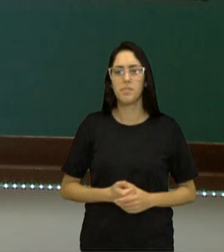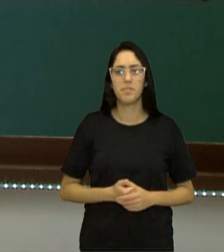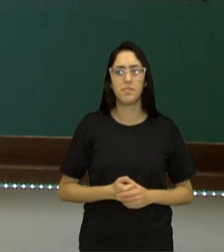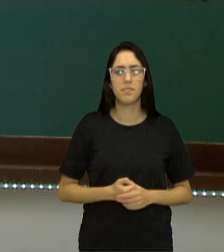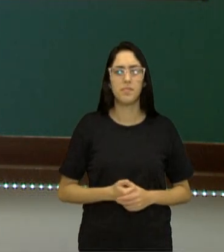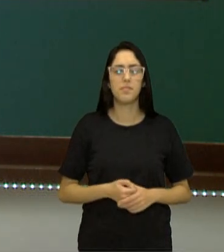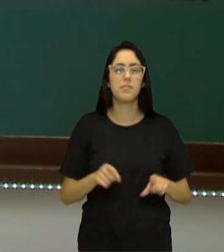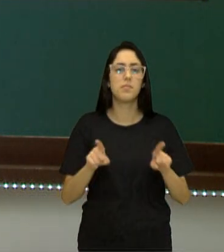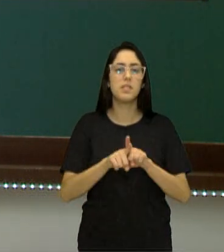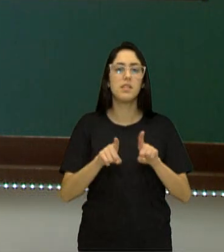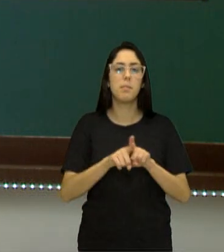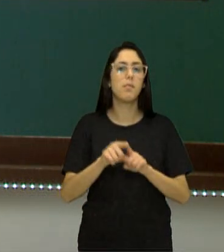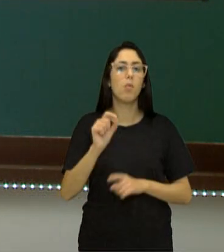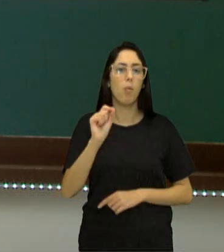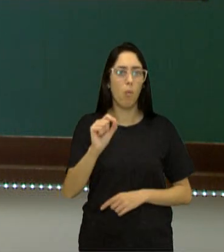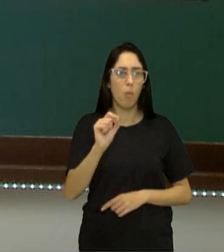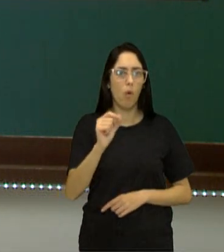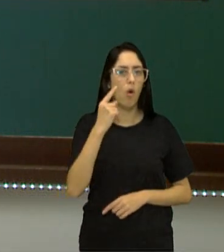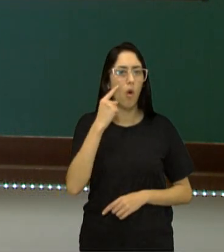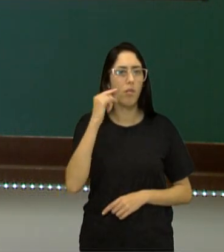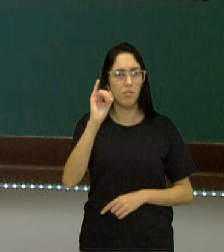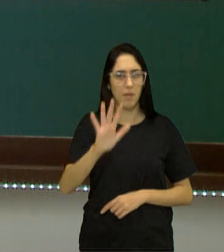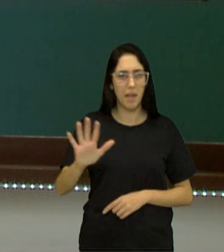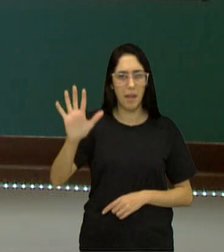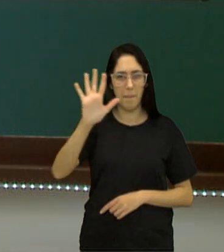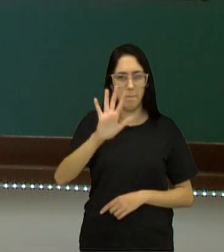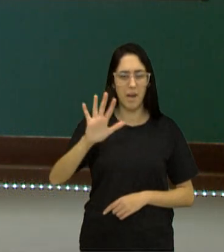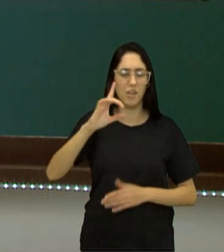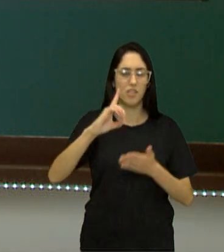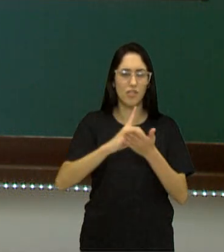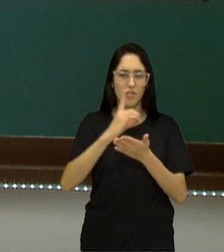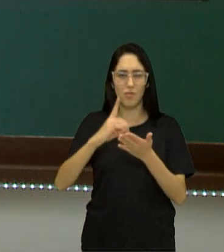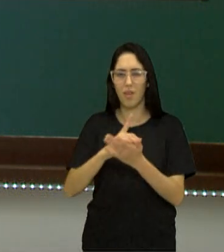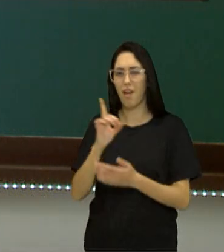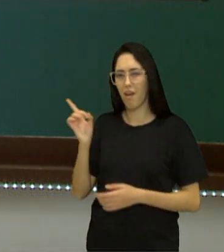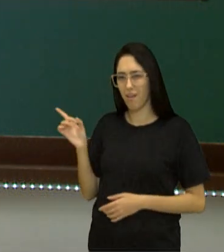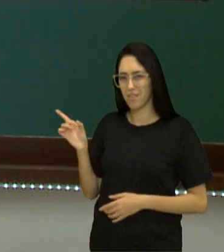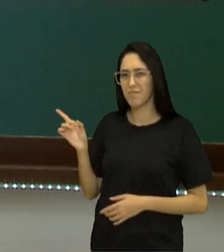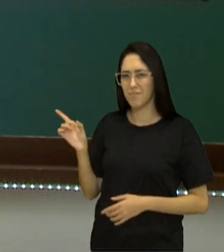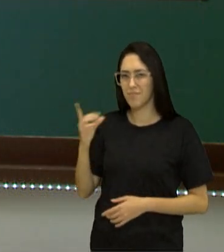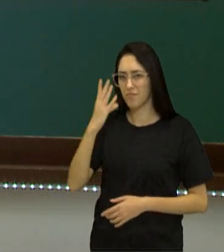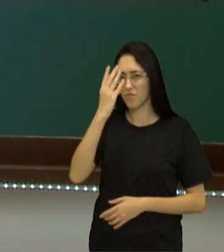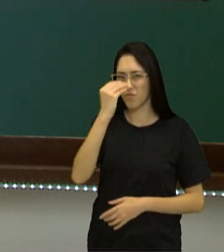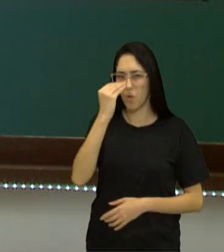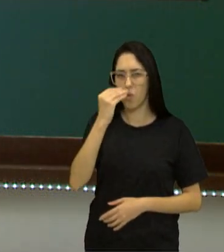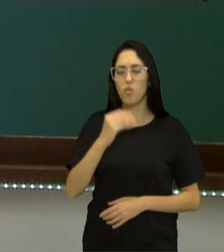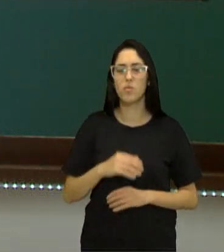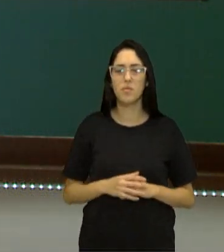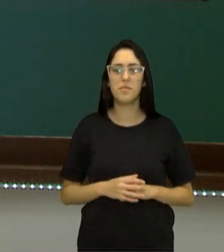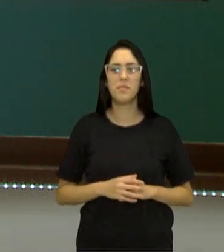desenvolver. Veja aqui a imagem de um dicionário ali do lado. Então nós temos esse